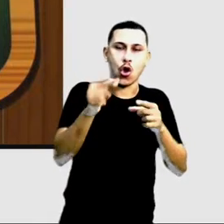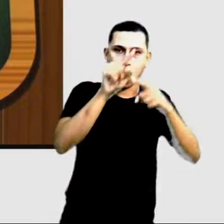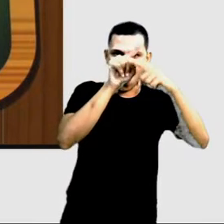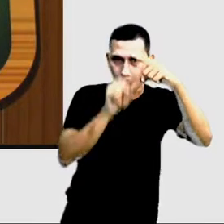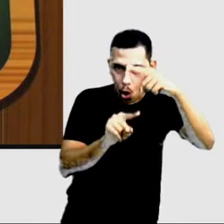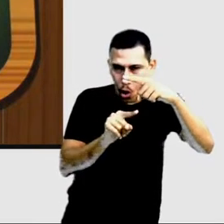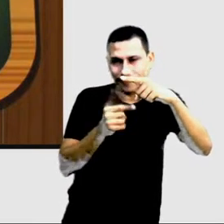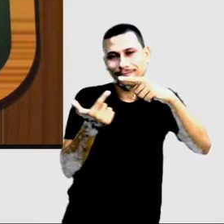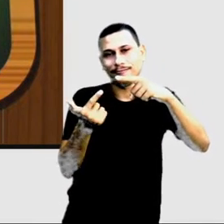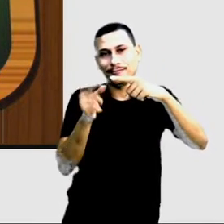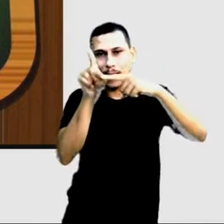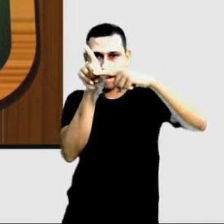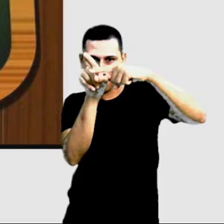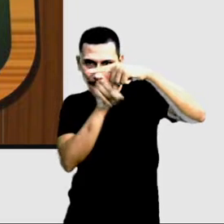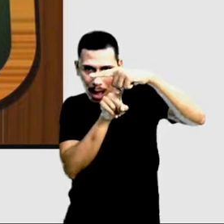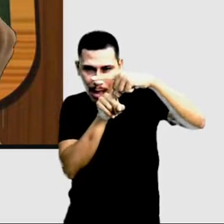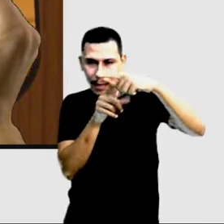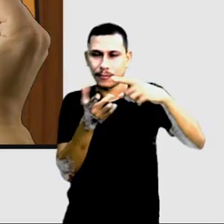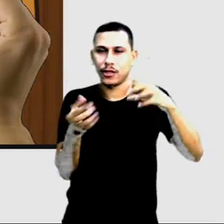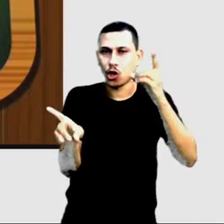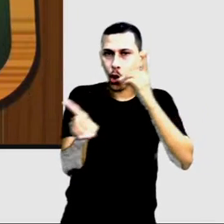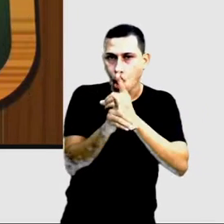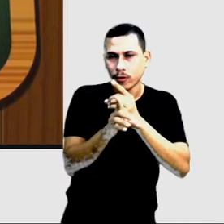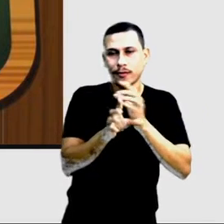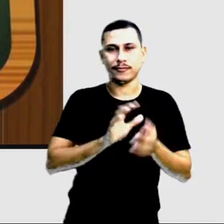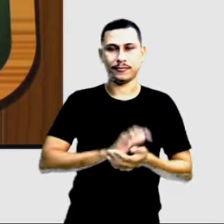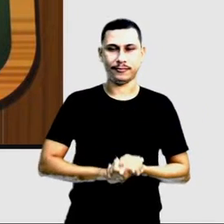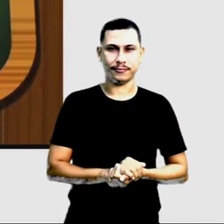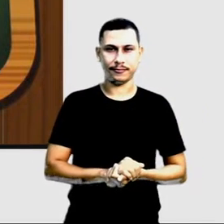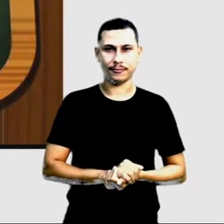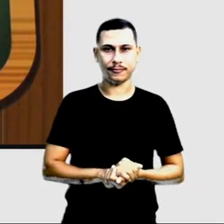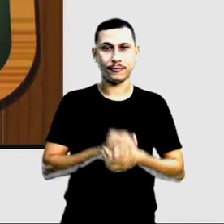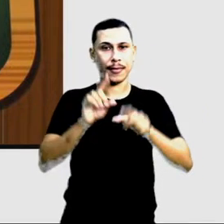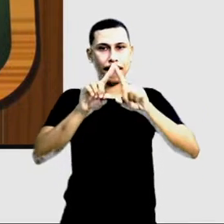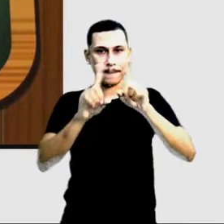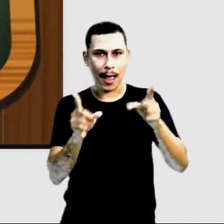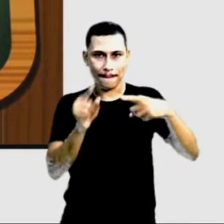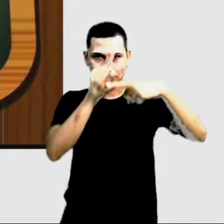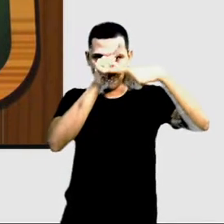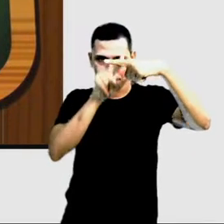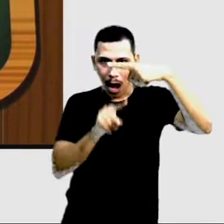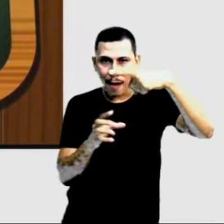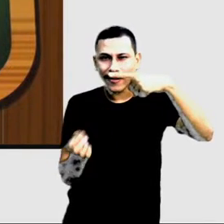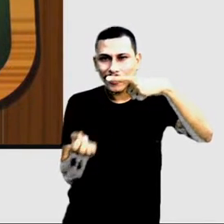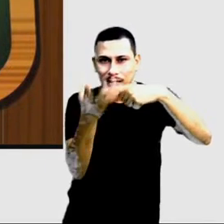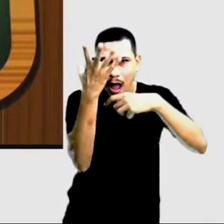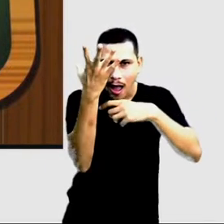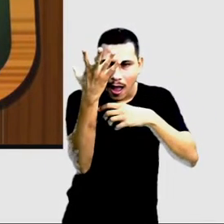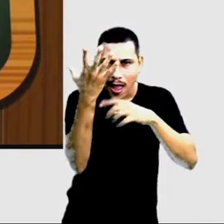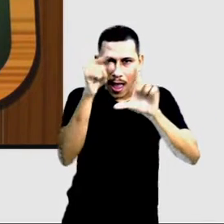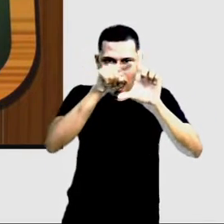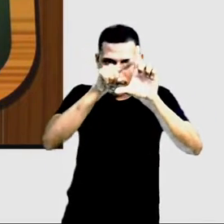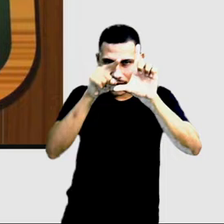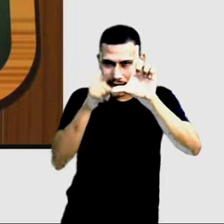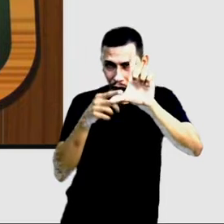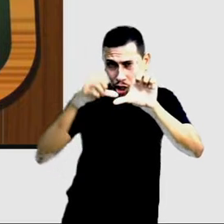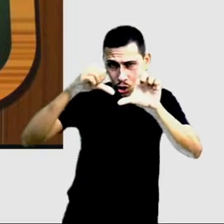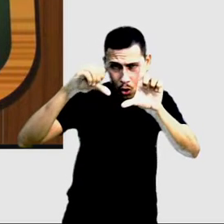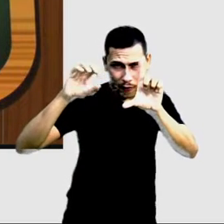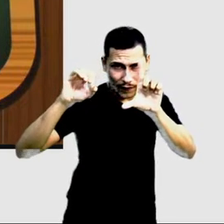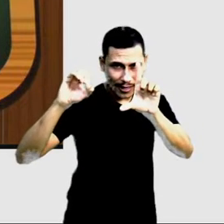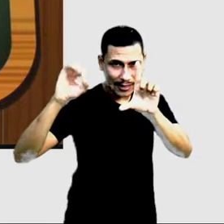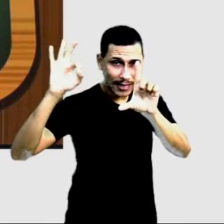Porém, as perpendiculares formam ângulos de 90 graus.